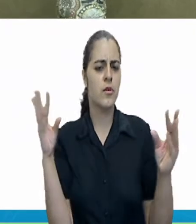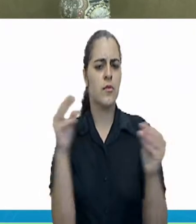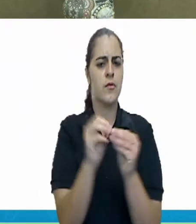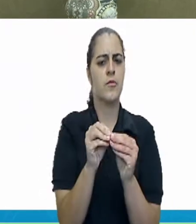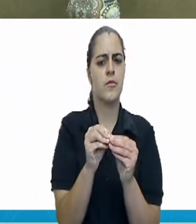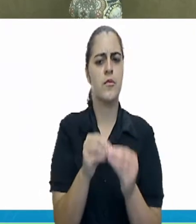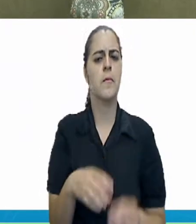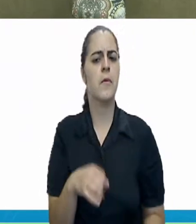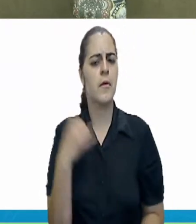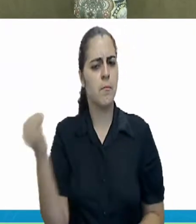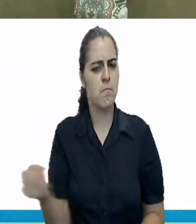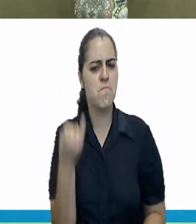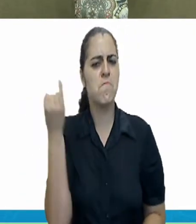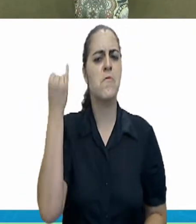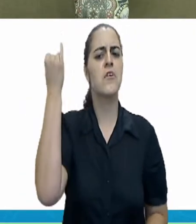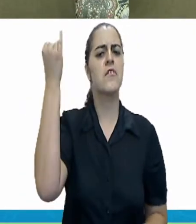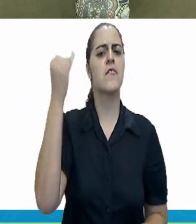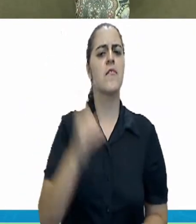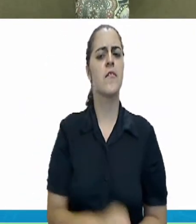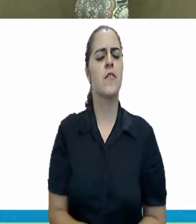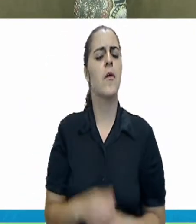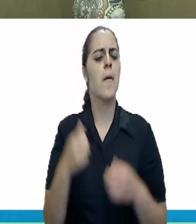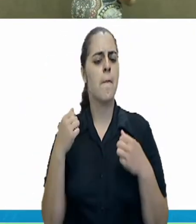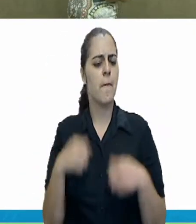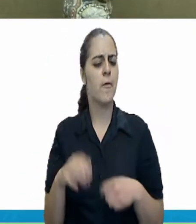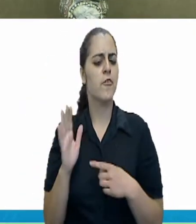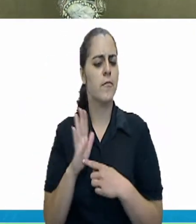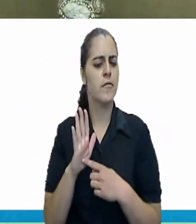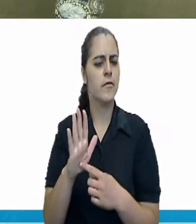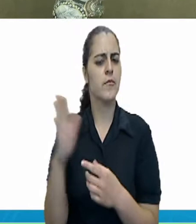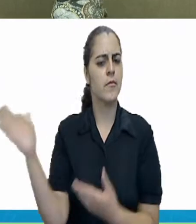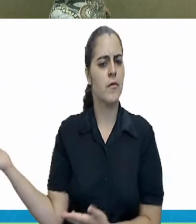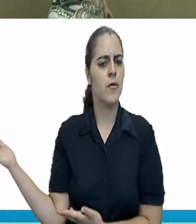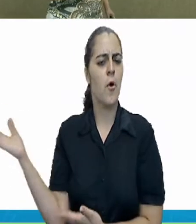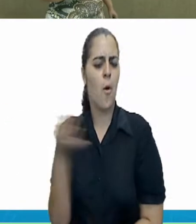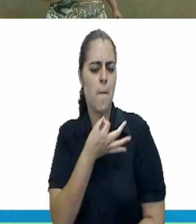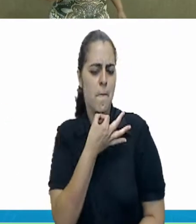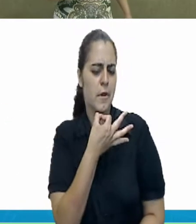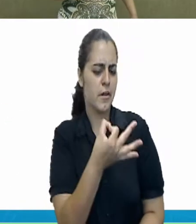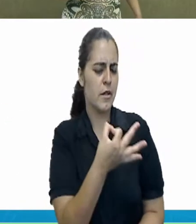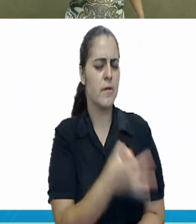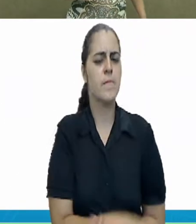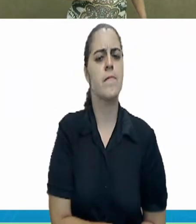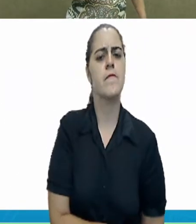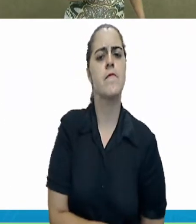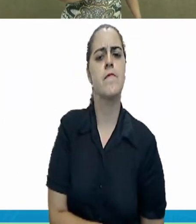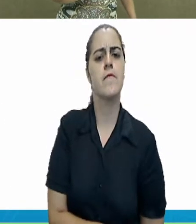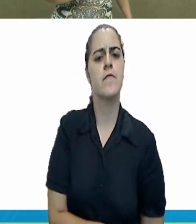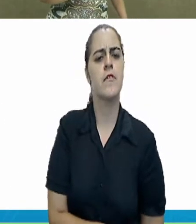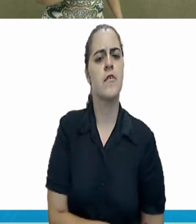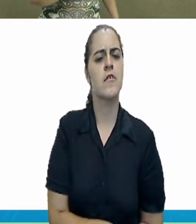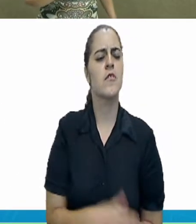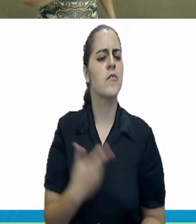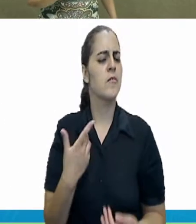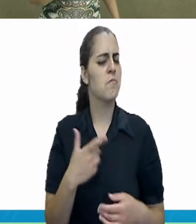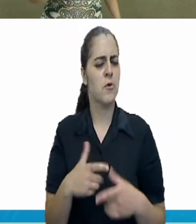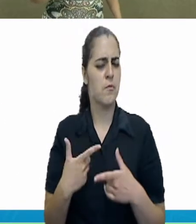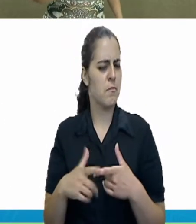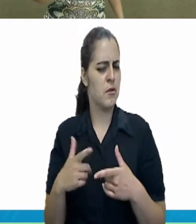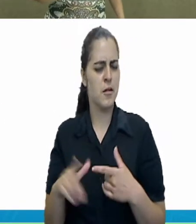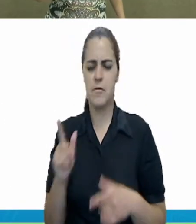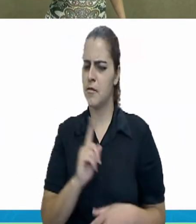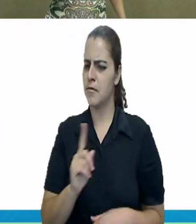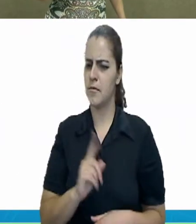obra. Aqui também você pode dar a sua opinião. Não tem problema